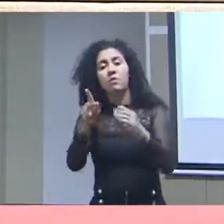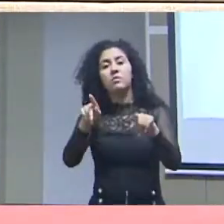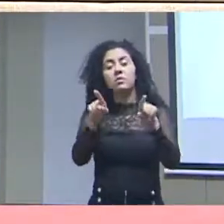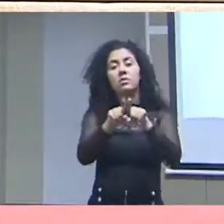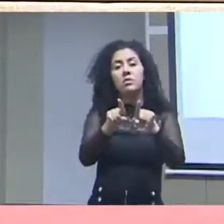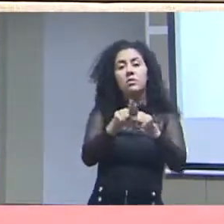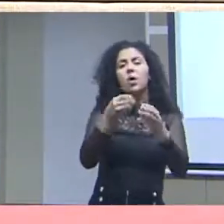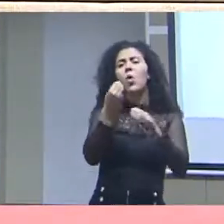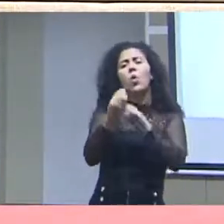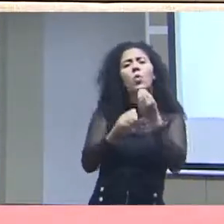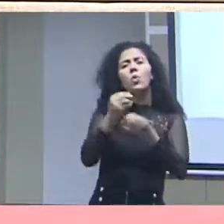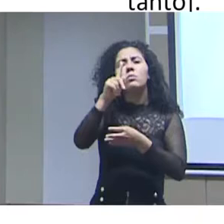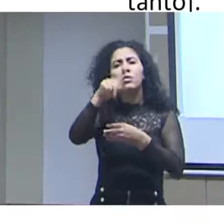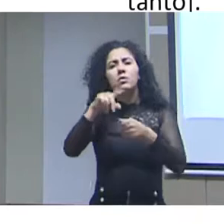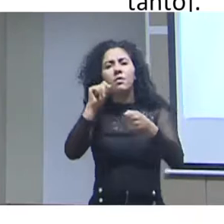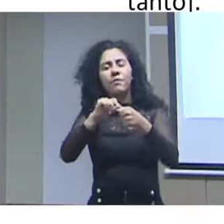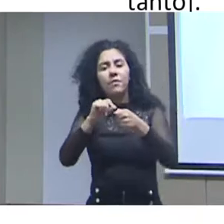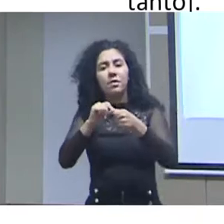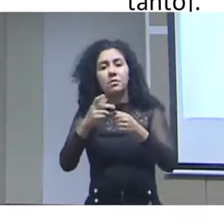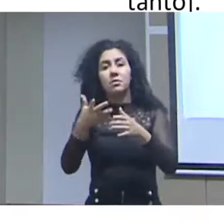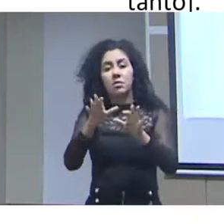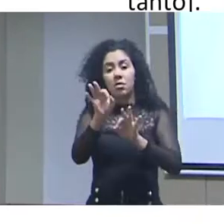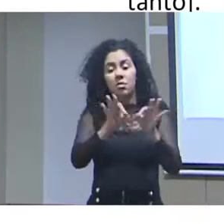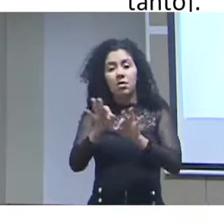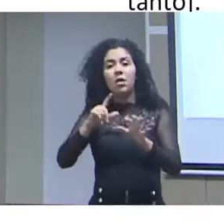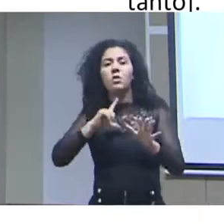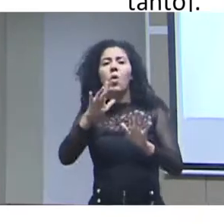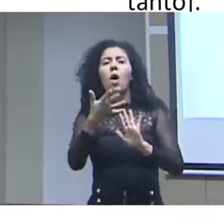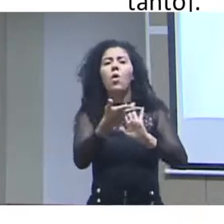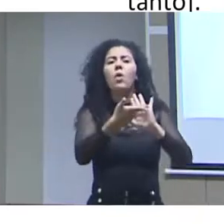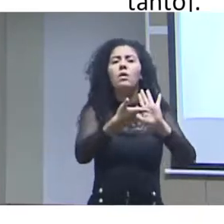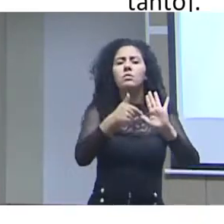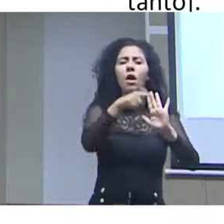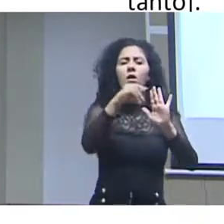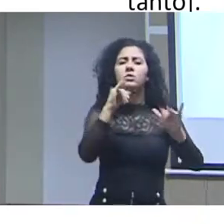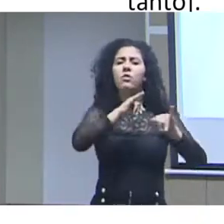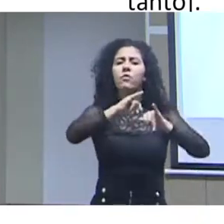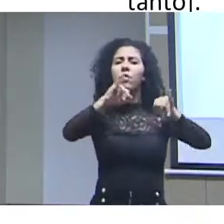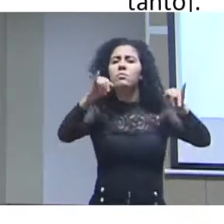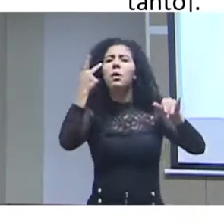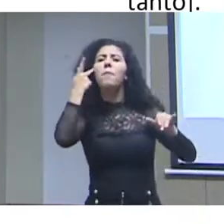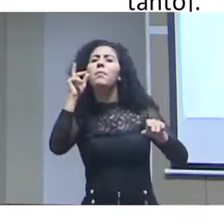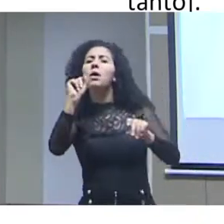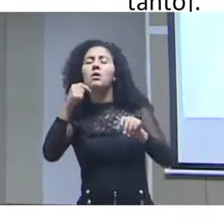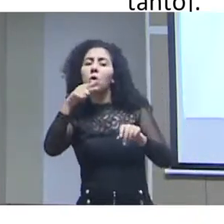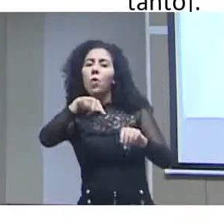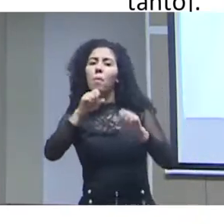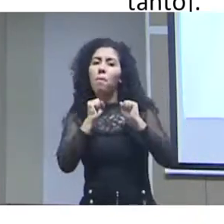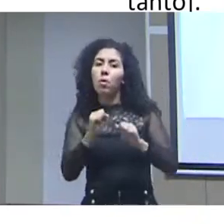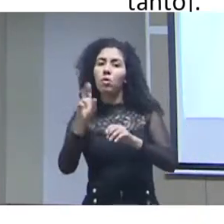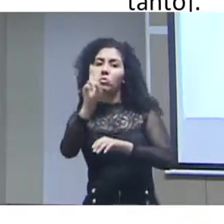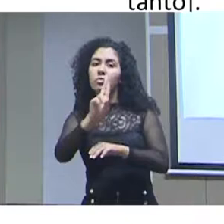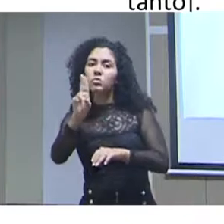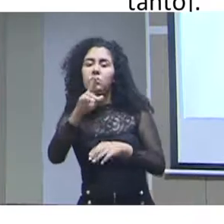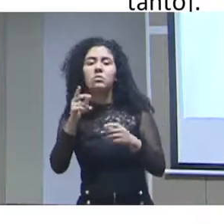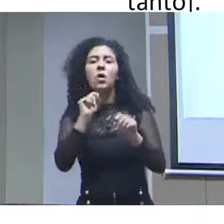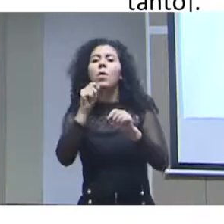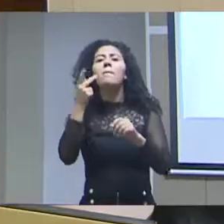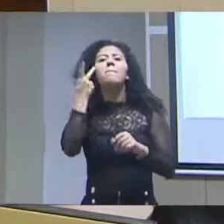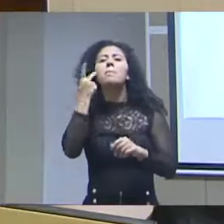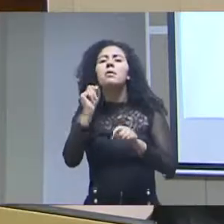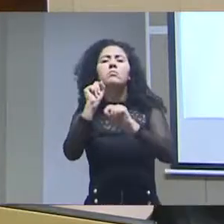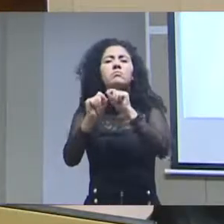o dado, sobre o contexto no qual aquele dado é disseminado, sobre a qualidade daquele dado, sobre para que eu posso usar, para que eu não posso usar. Então,